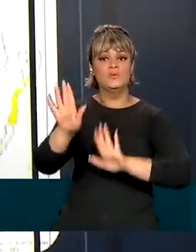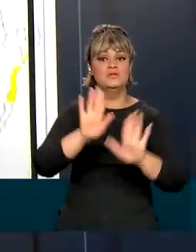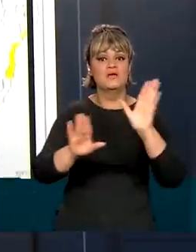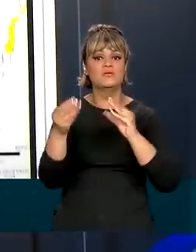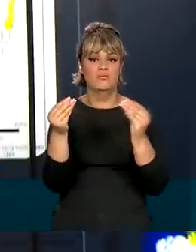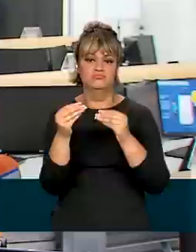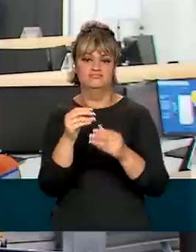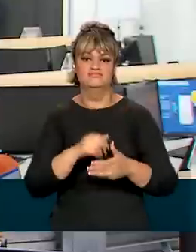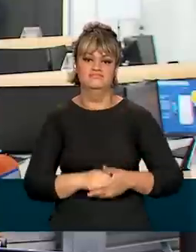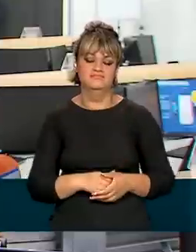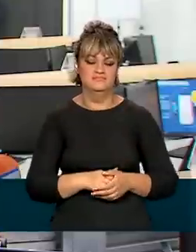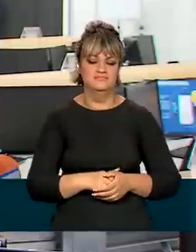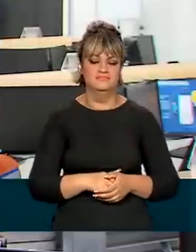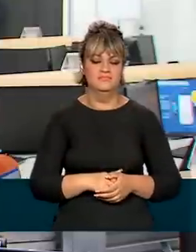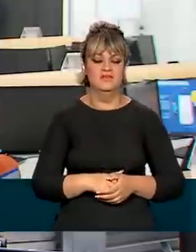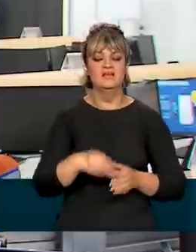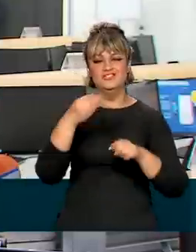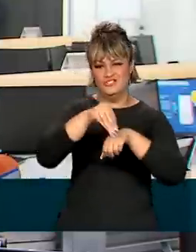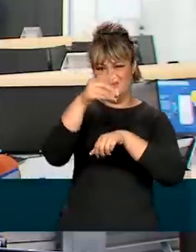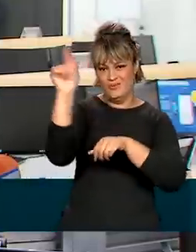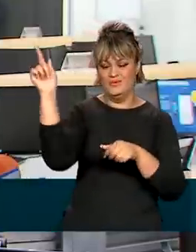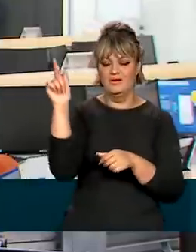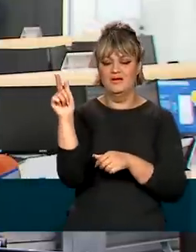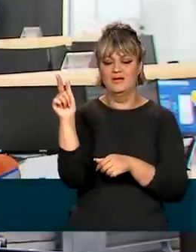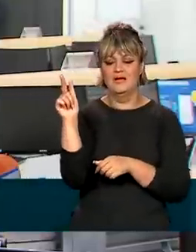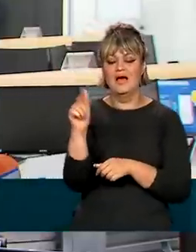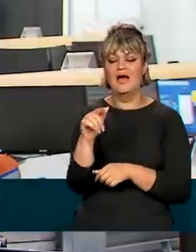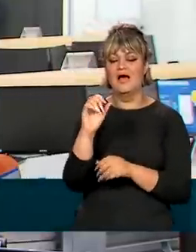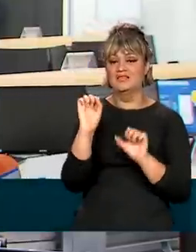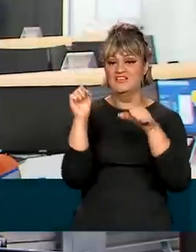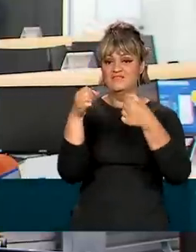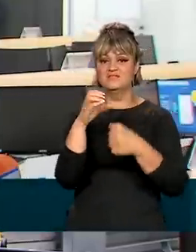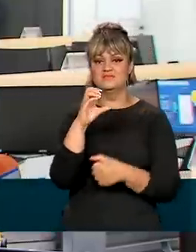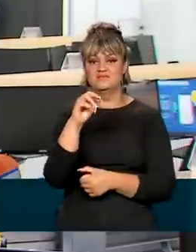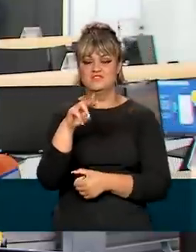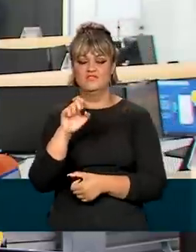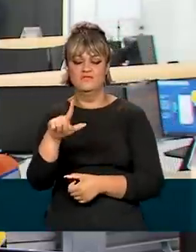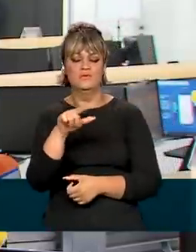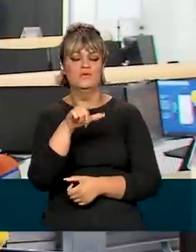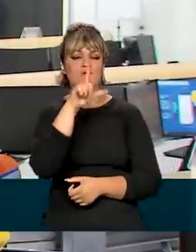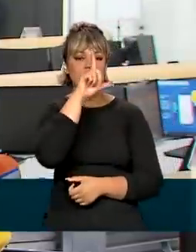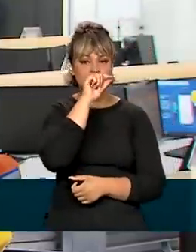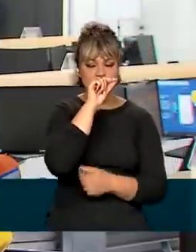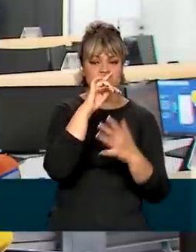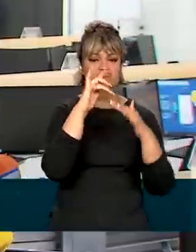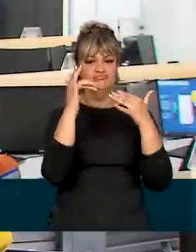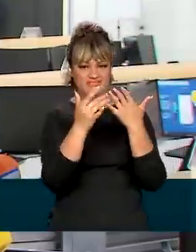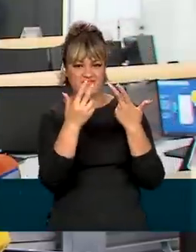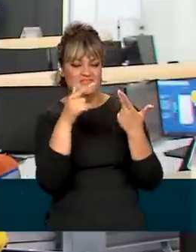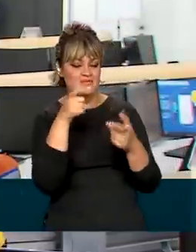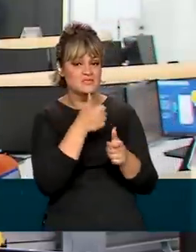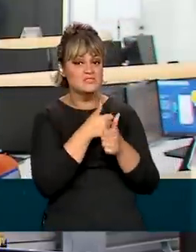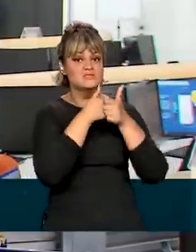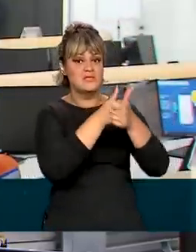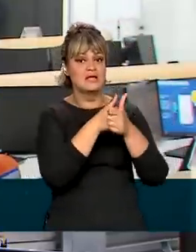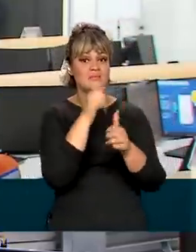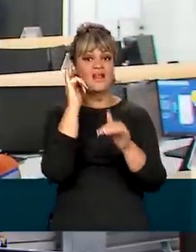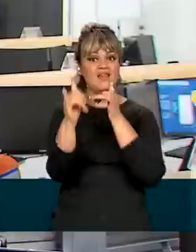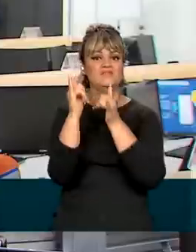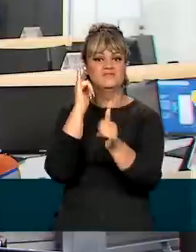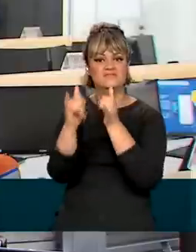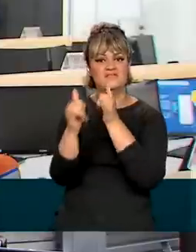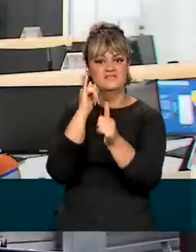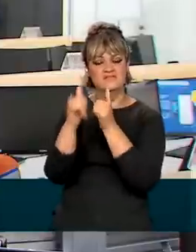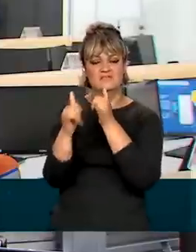autoproteger. Uma outra dica é seguir a Defesa Civil Nacional no Twitter, no Facebook e no Instagram. Lá todos os alertas são